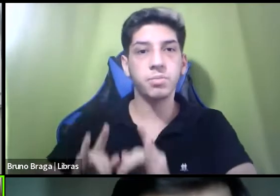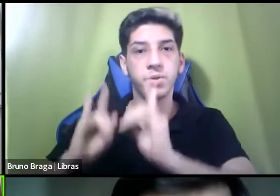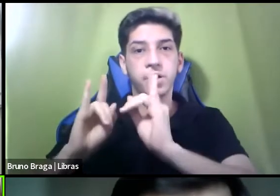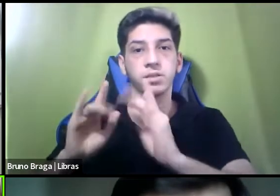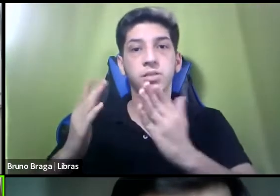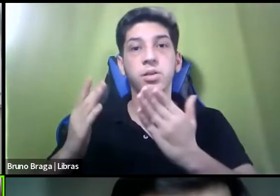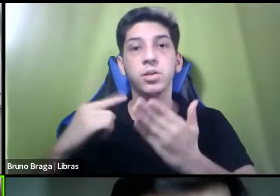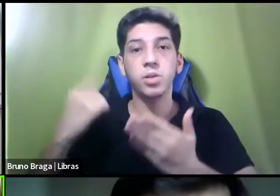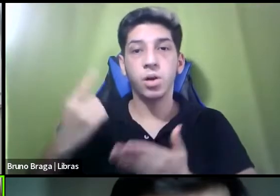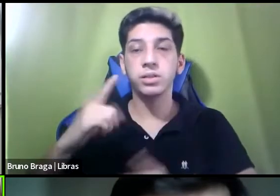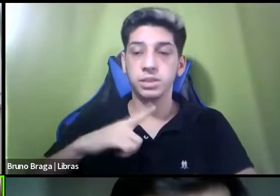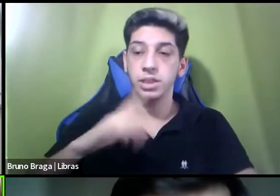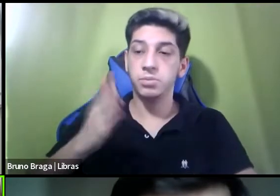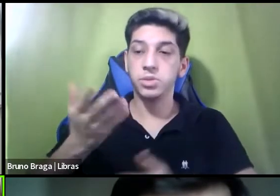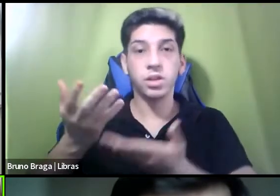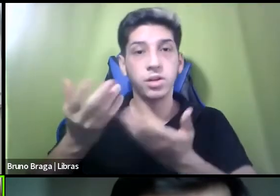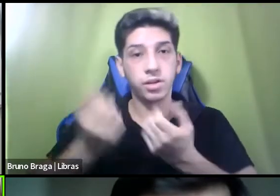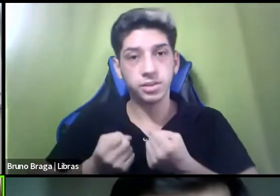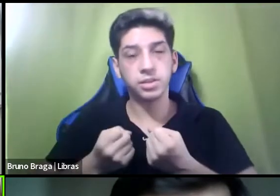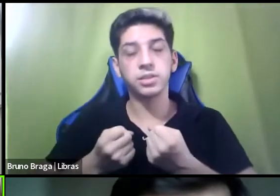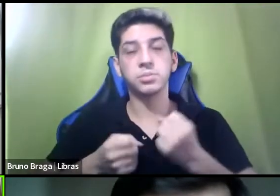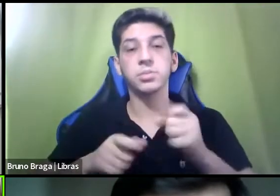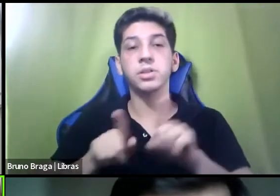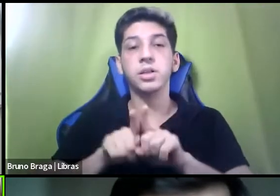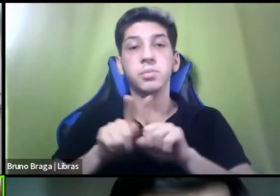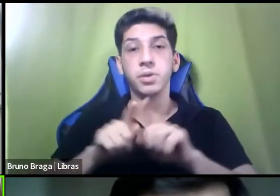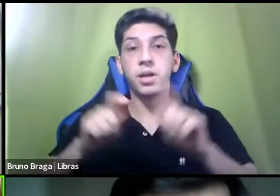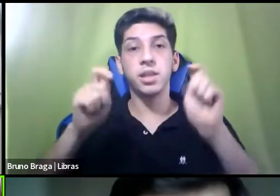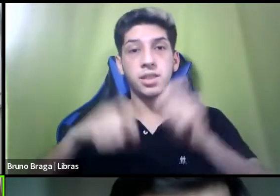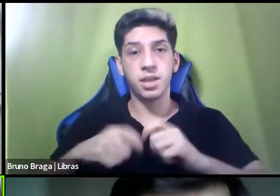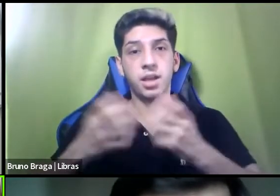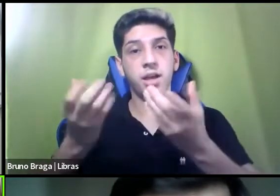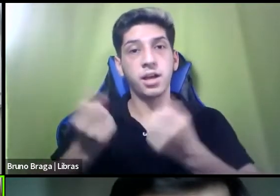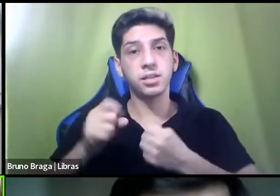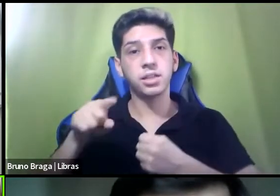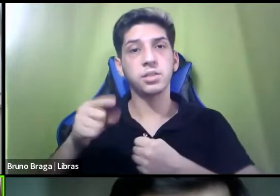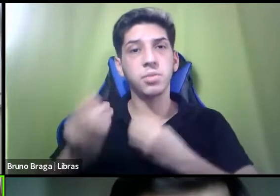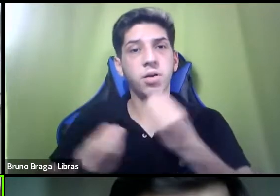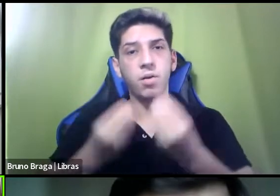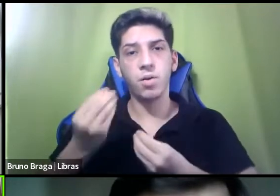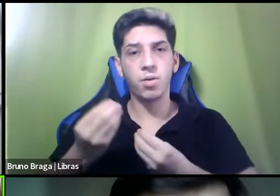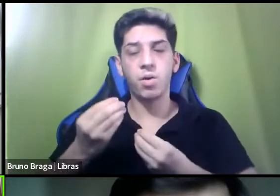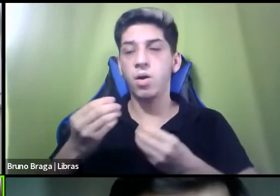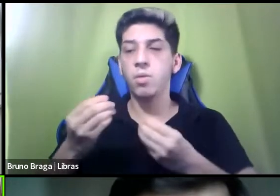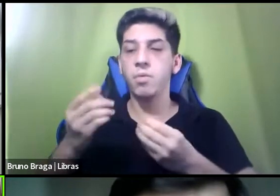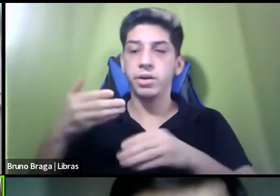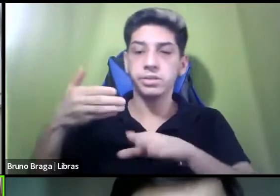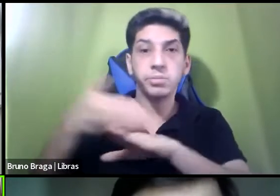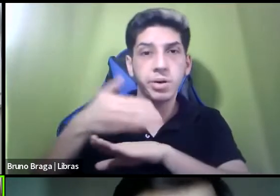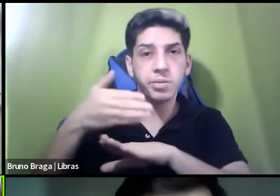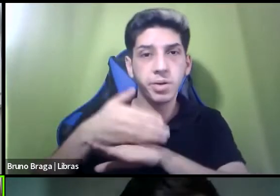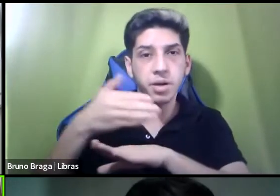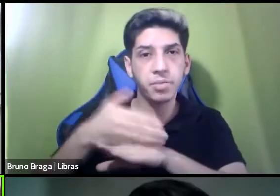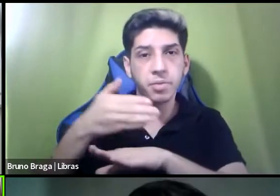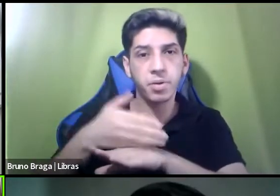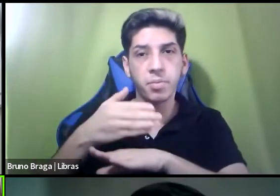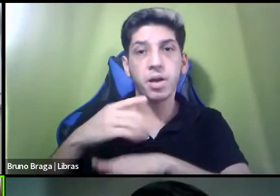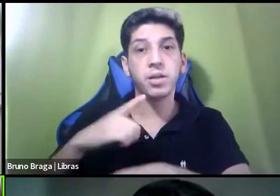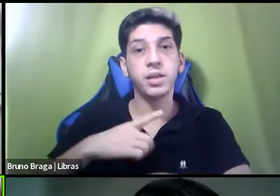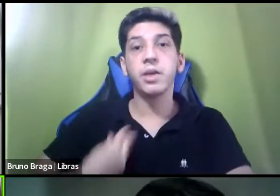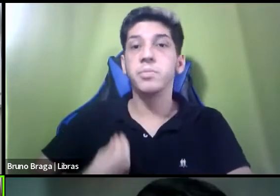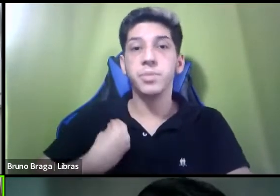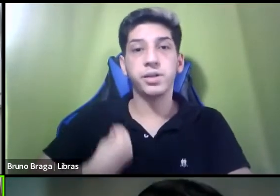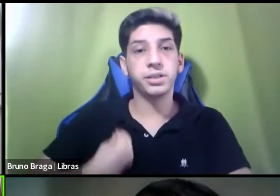temos já um atendimento e é possível que esse atendimento, esse fluxo judiciário esteja nesses